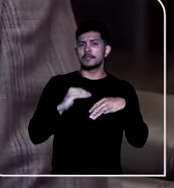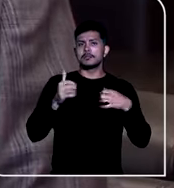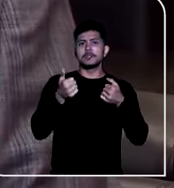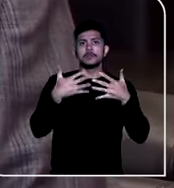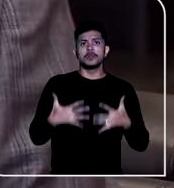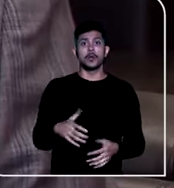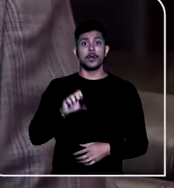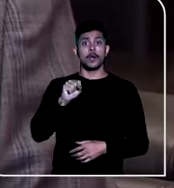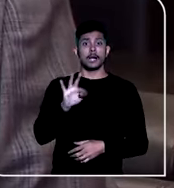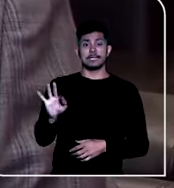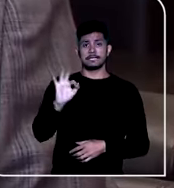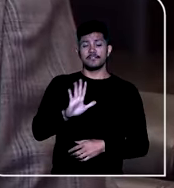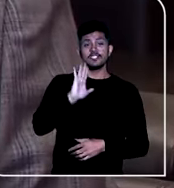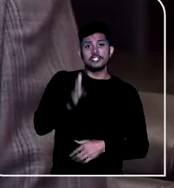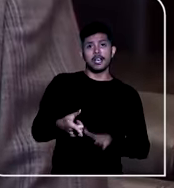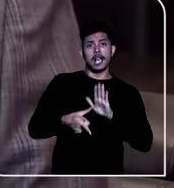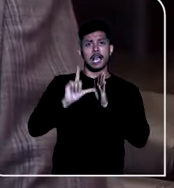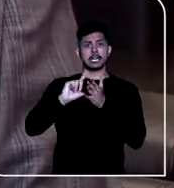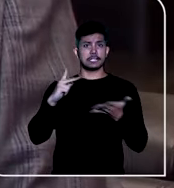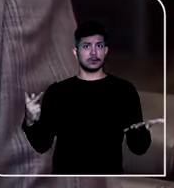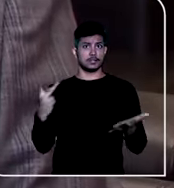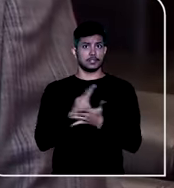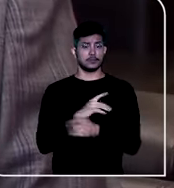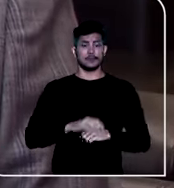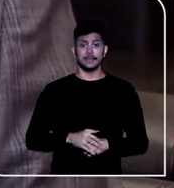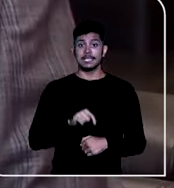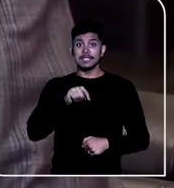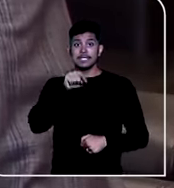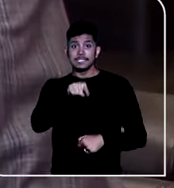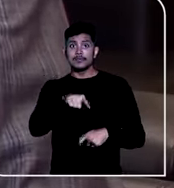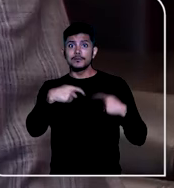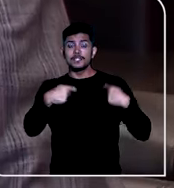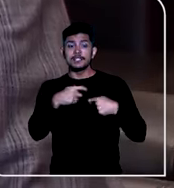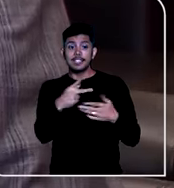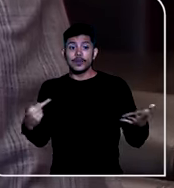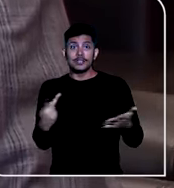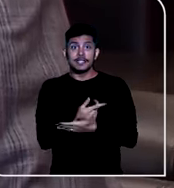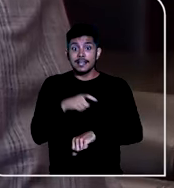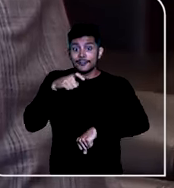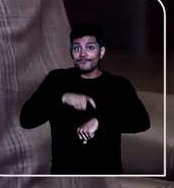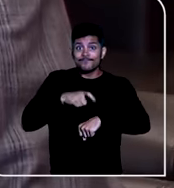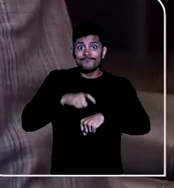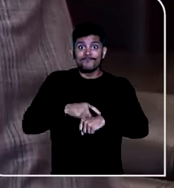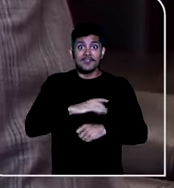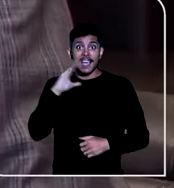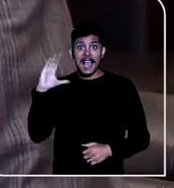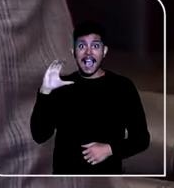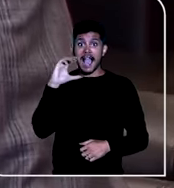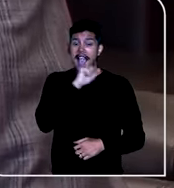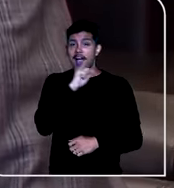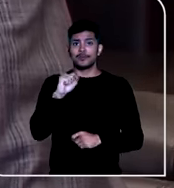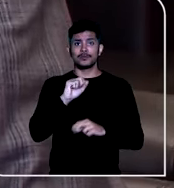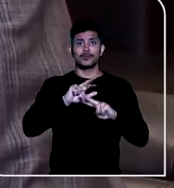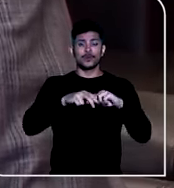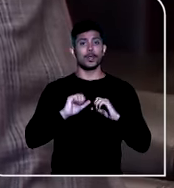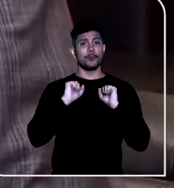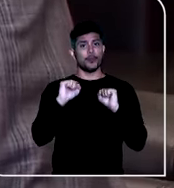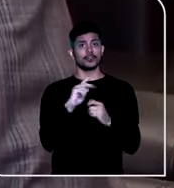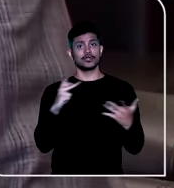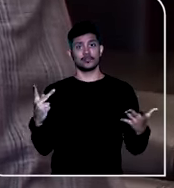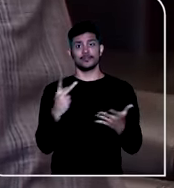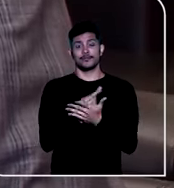sentido de que o reconhecimento de nulidade processual deve ser feito na primeira oportunidade apresentada à defesa sob pena de